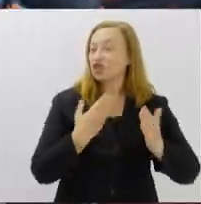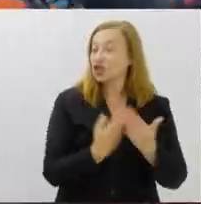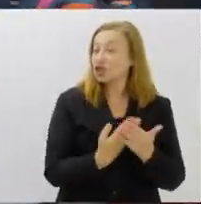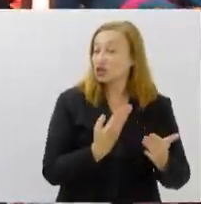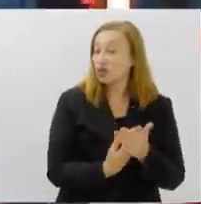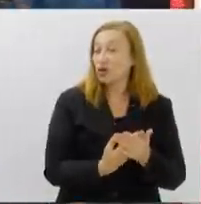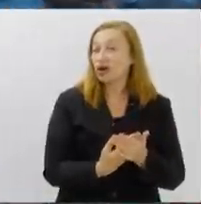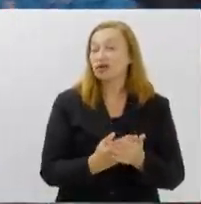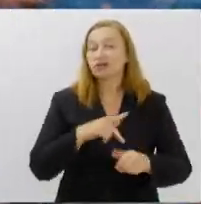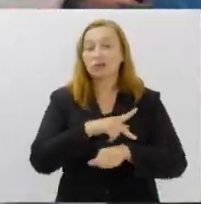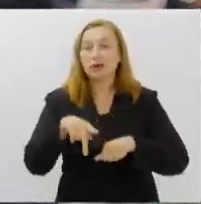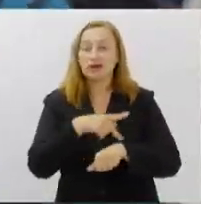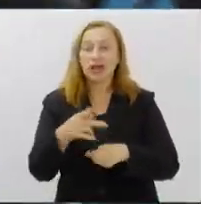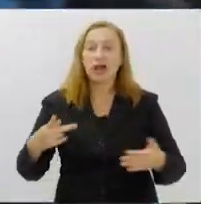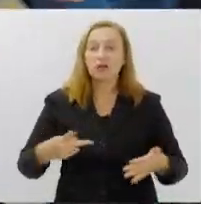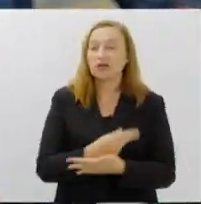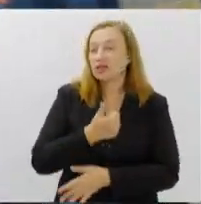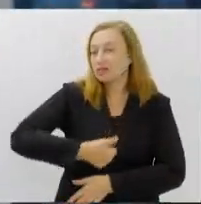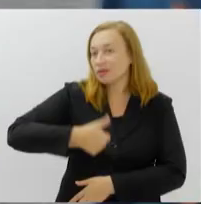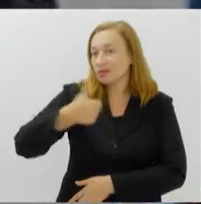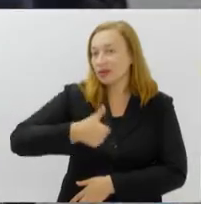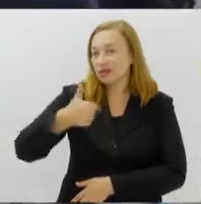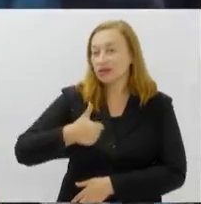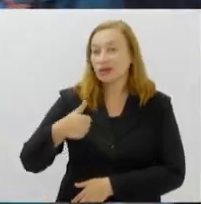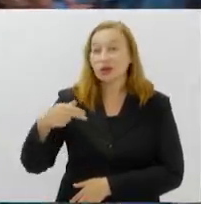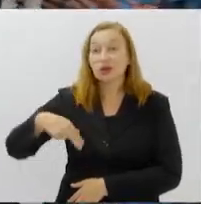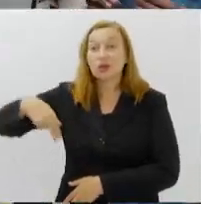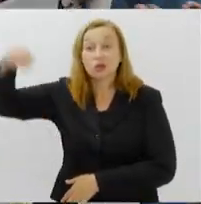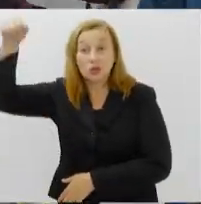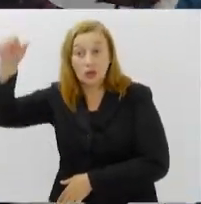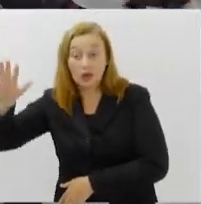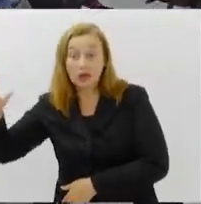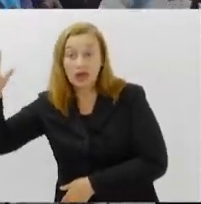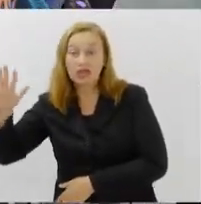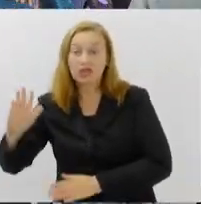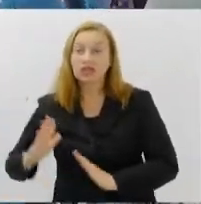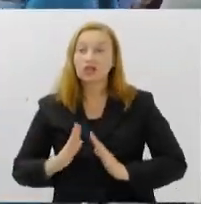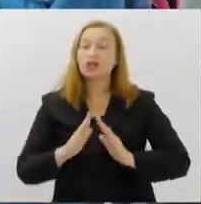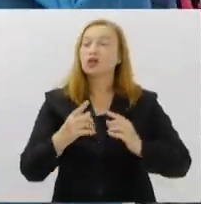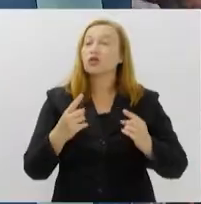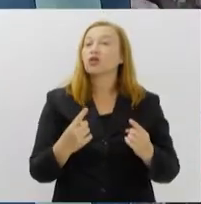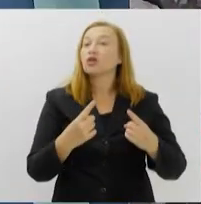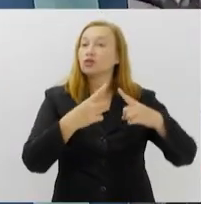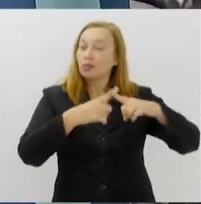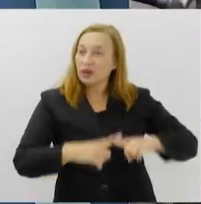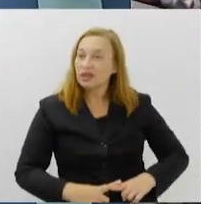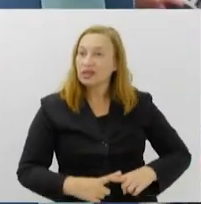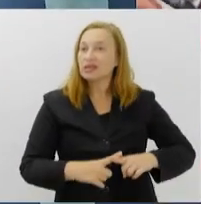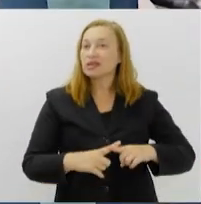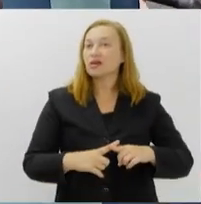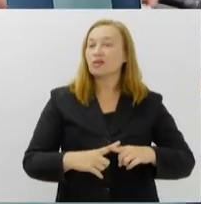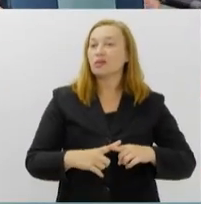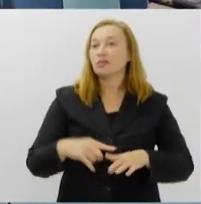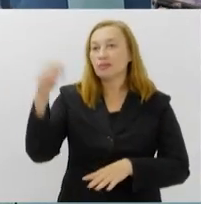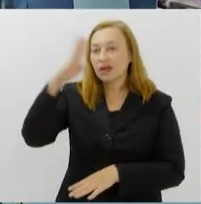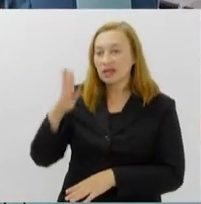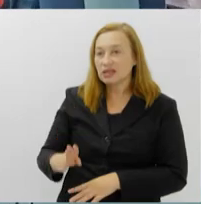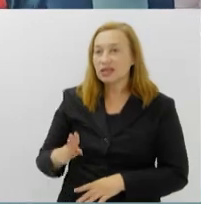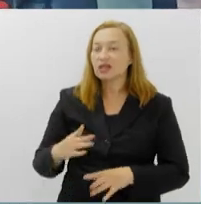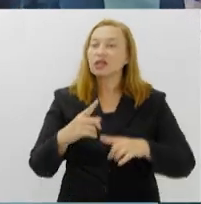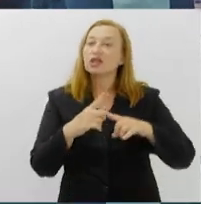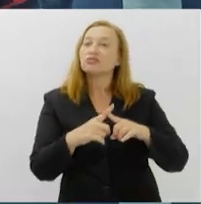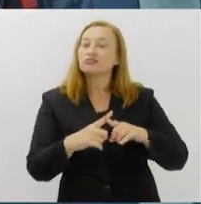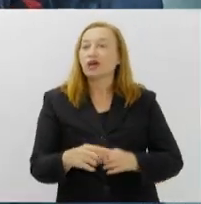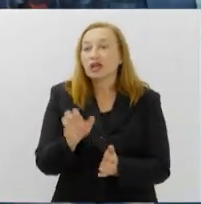que este ano acontece pela primeira vez no Nordeste. Os Jogos Escolares Brasileiros estão sendo disputados em Recife